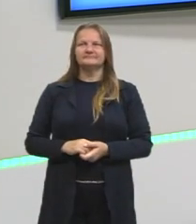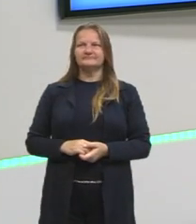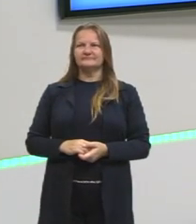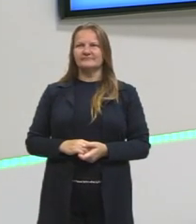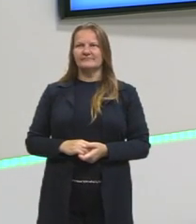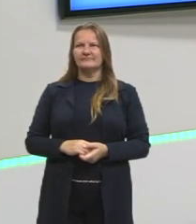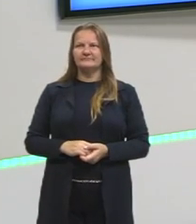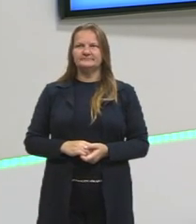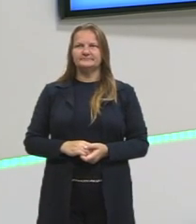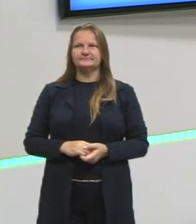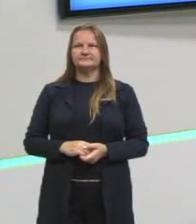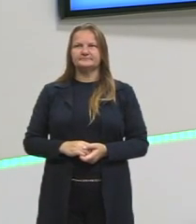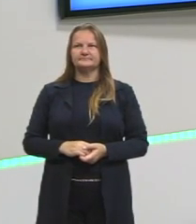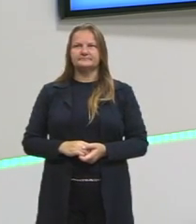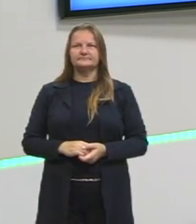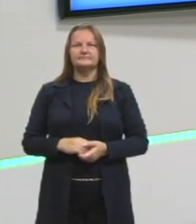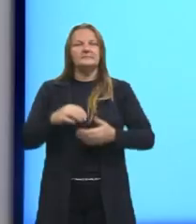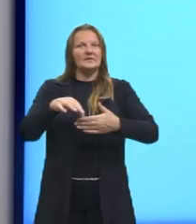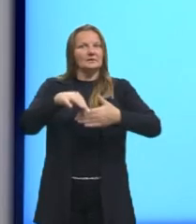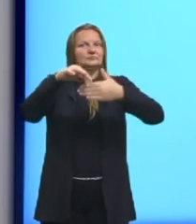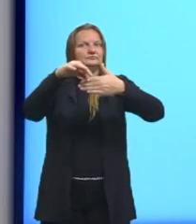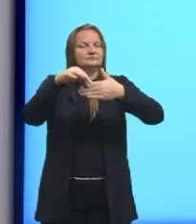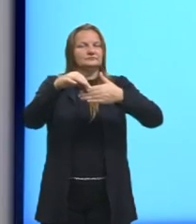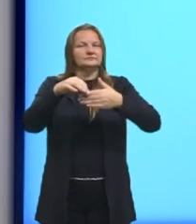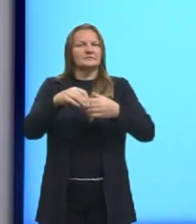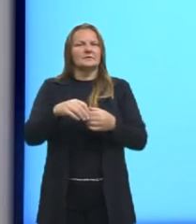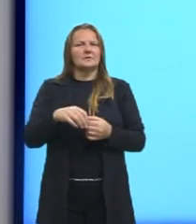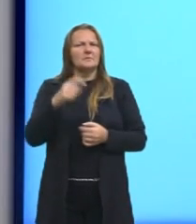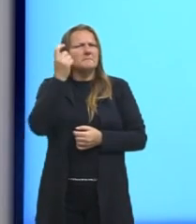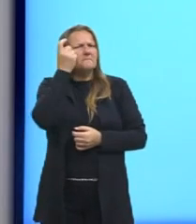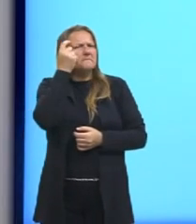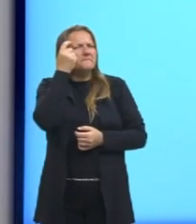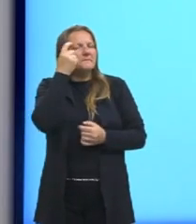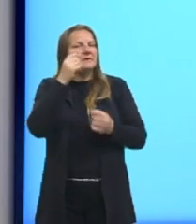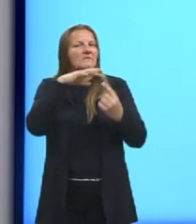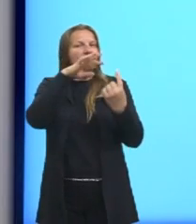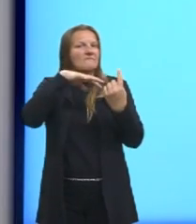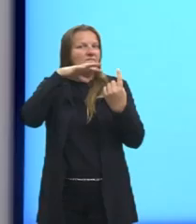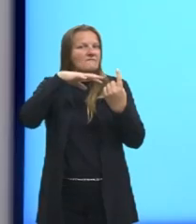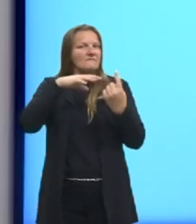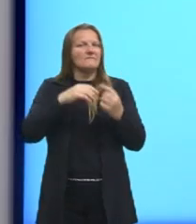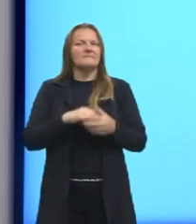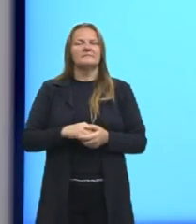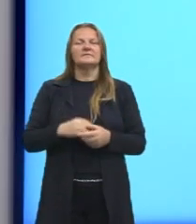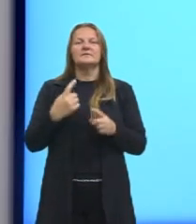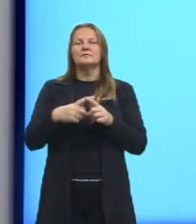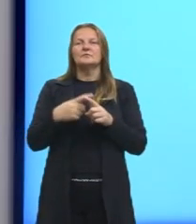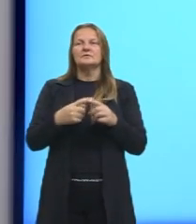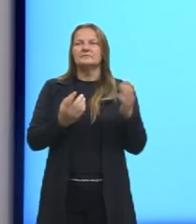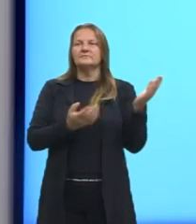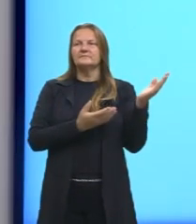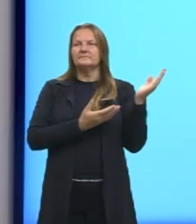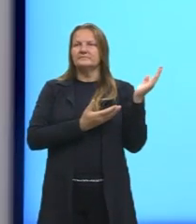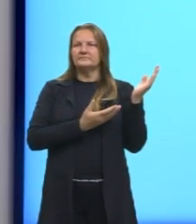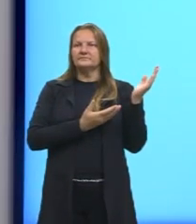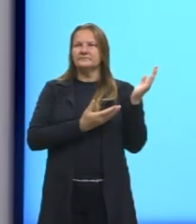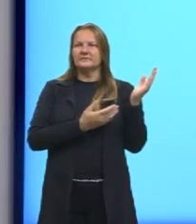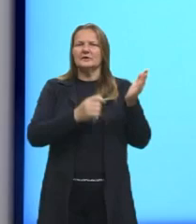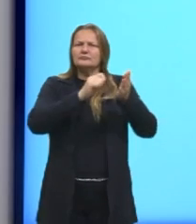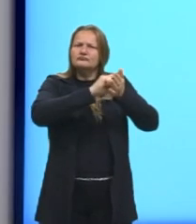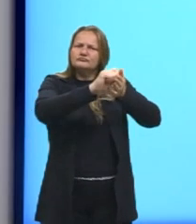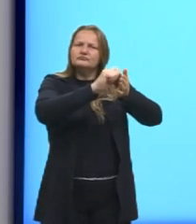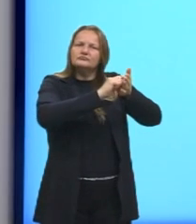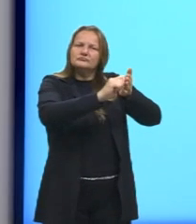Então, a nossa resposta é ressaltar a necessidade de reflexão dos fãs. Vamos ver por quê? Olha lá, eu sublinhei